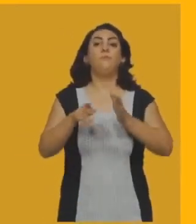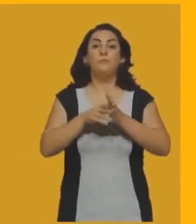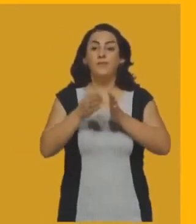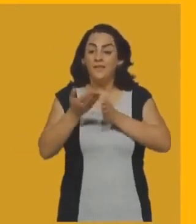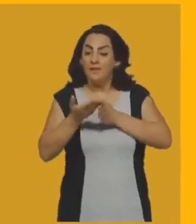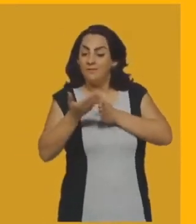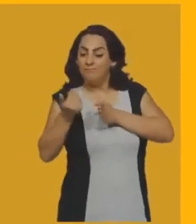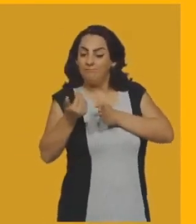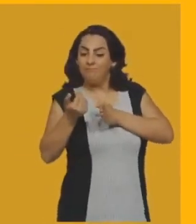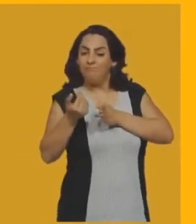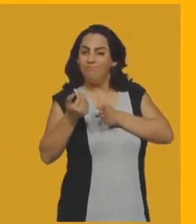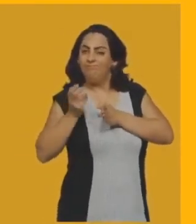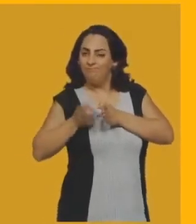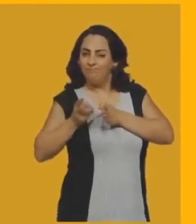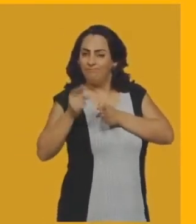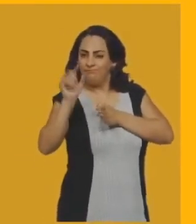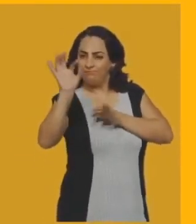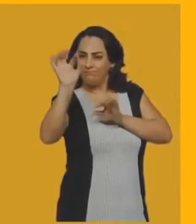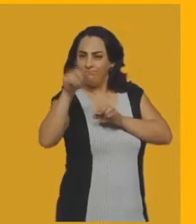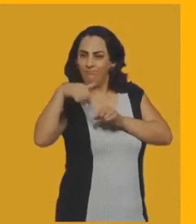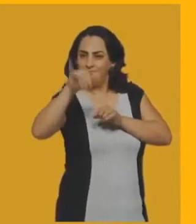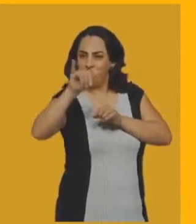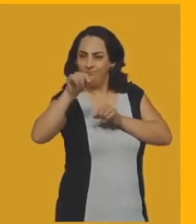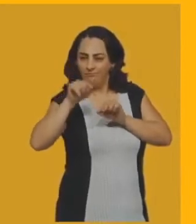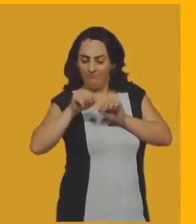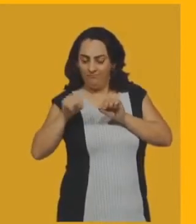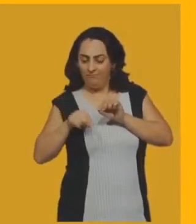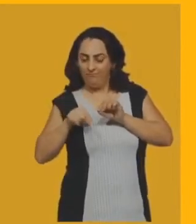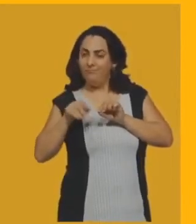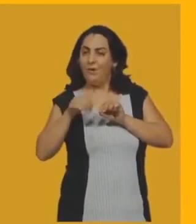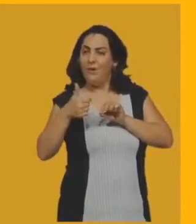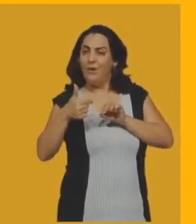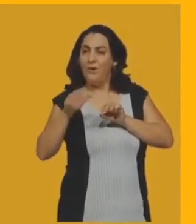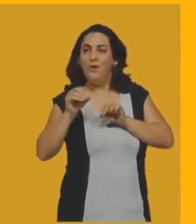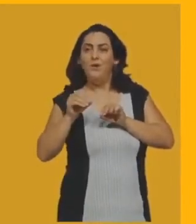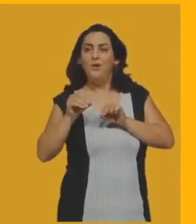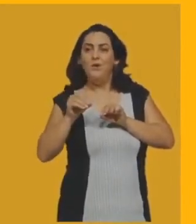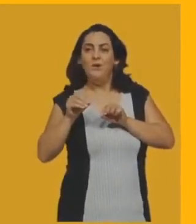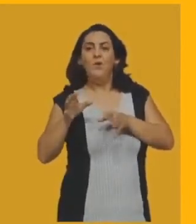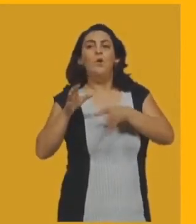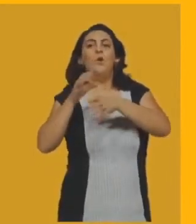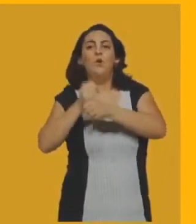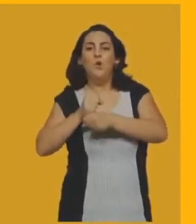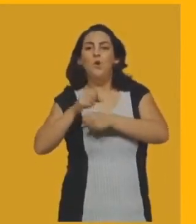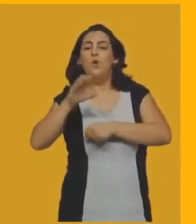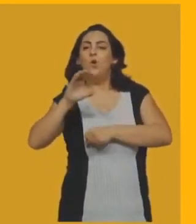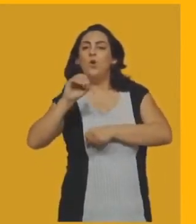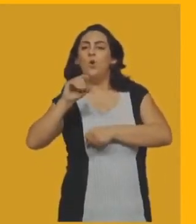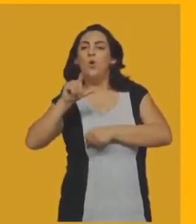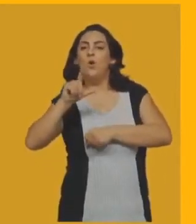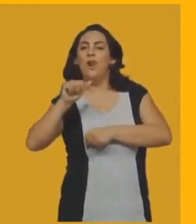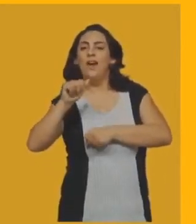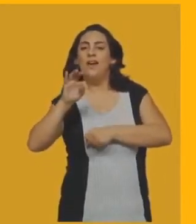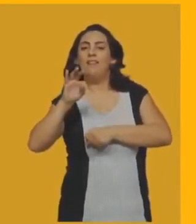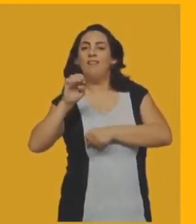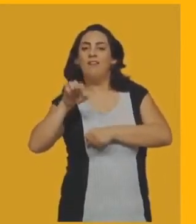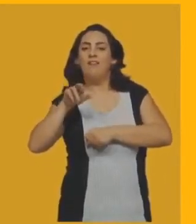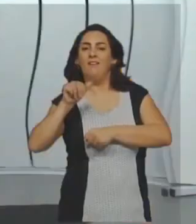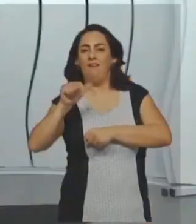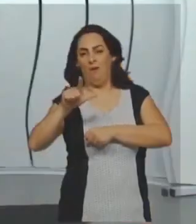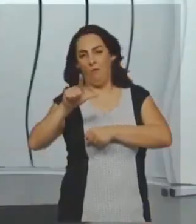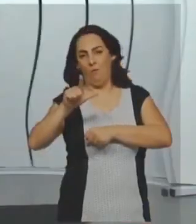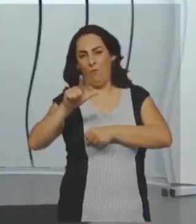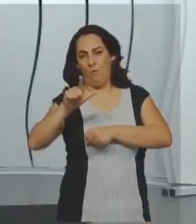y é igual a 110. Colaterais internos, y e este somam quanto?